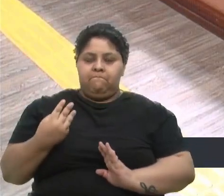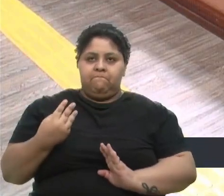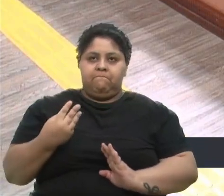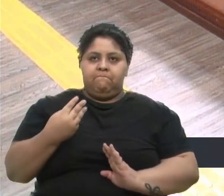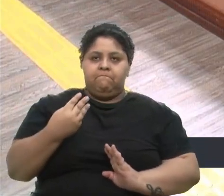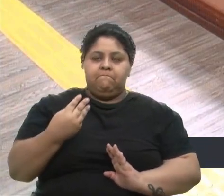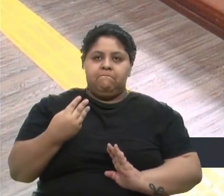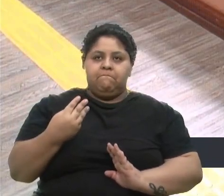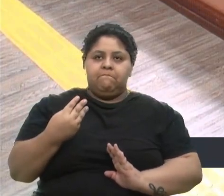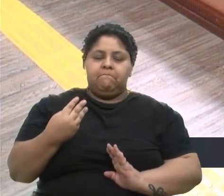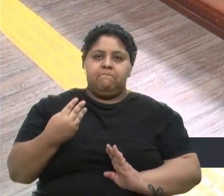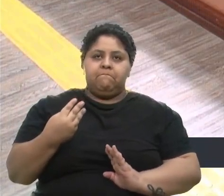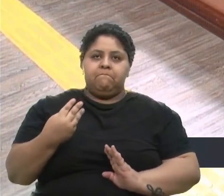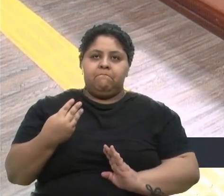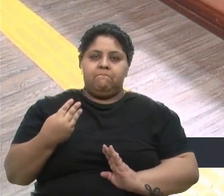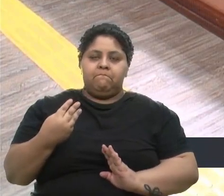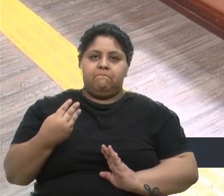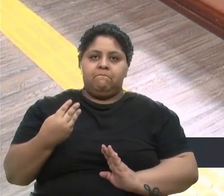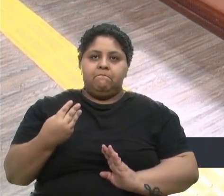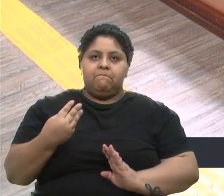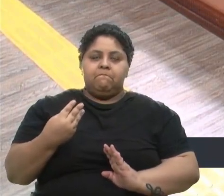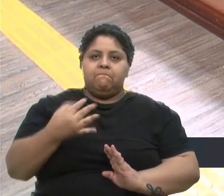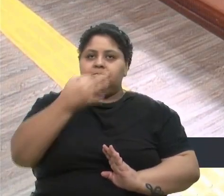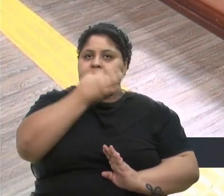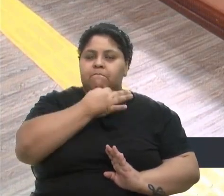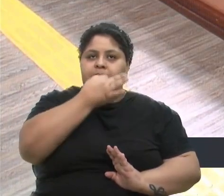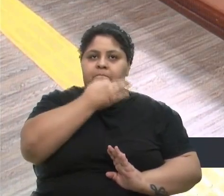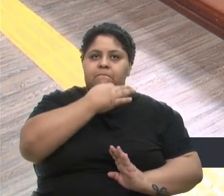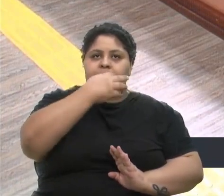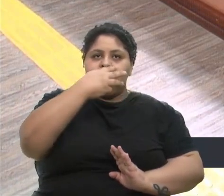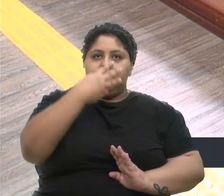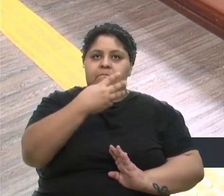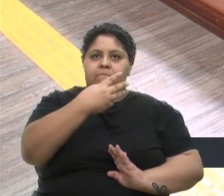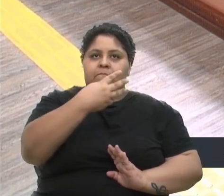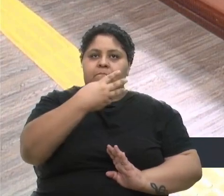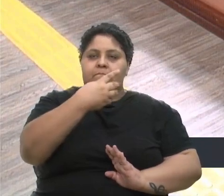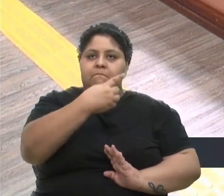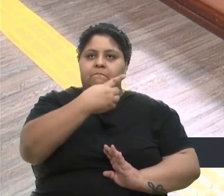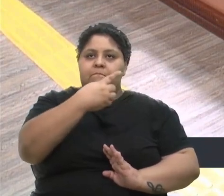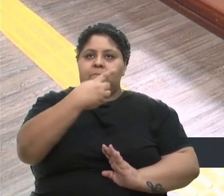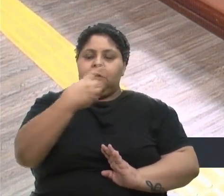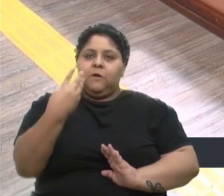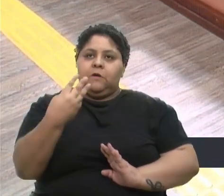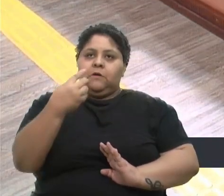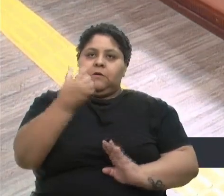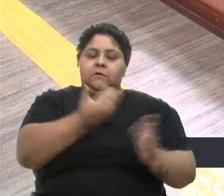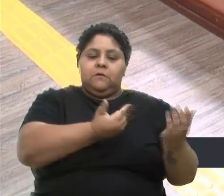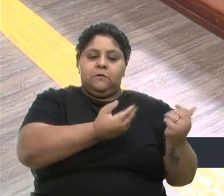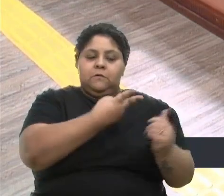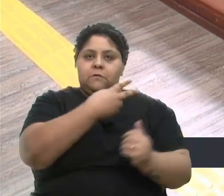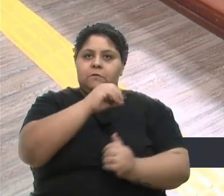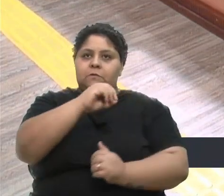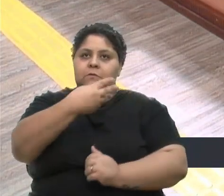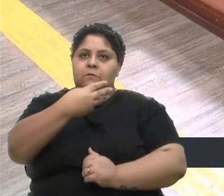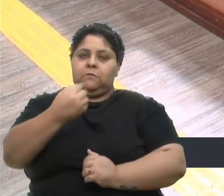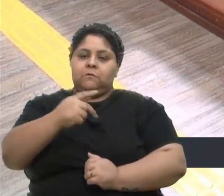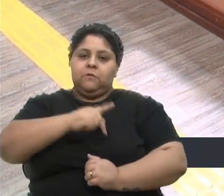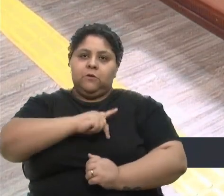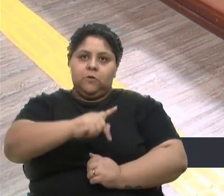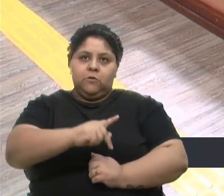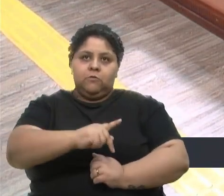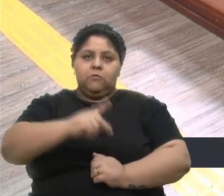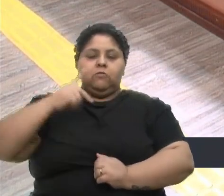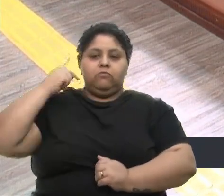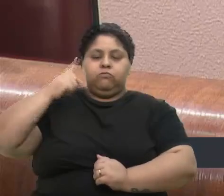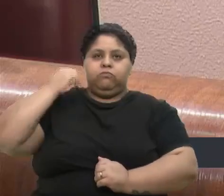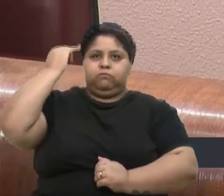Ofício 736-2023, Caxias do Sul, 13 de setembro de 2023. Ao senhor presidente da Câmara Municipal de Caxias do Sul,